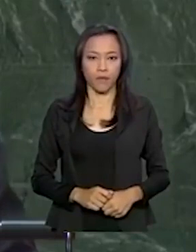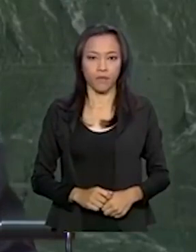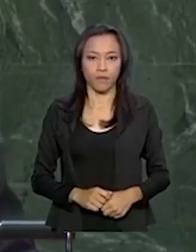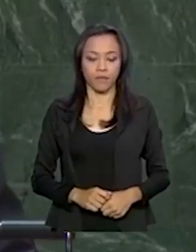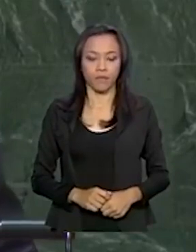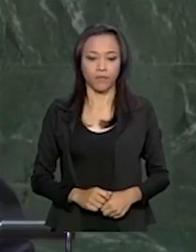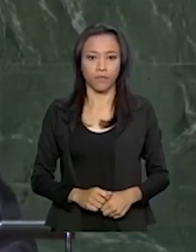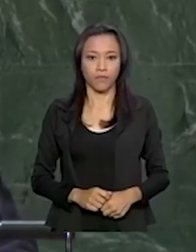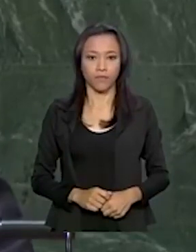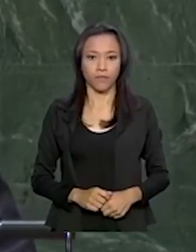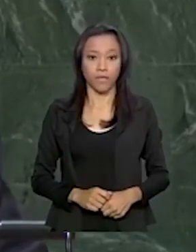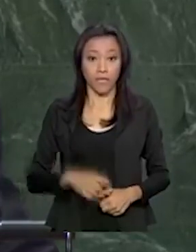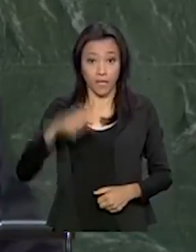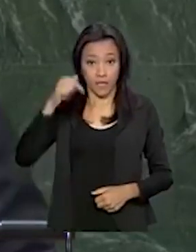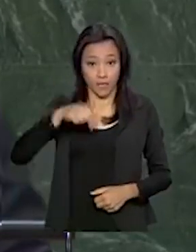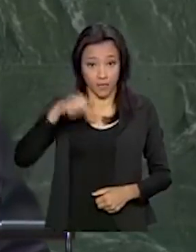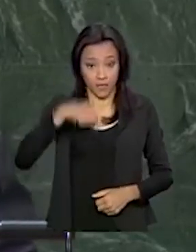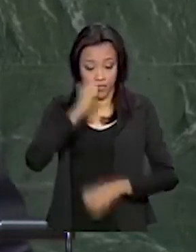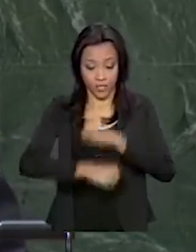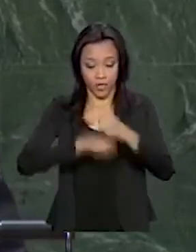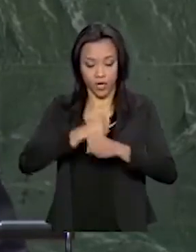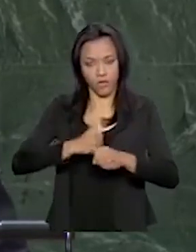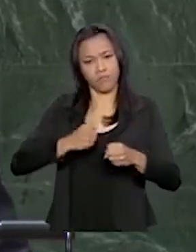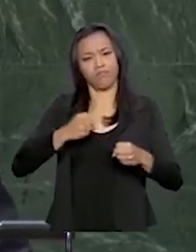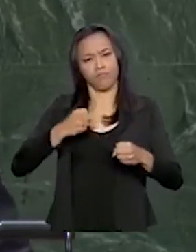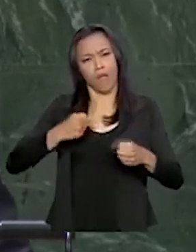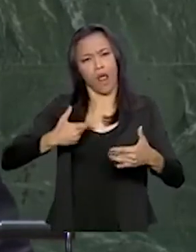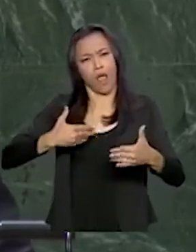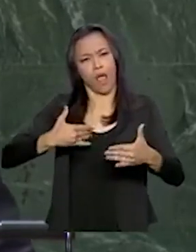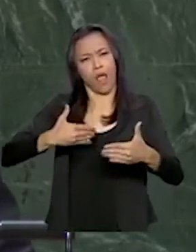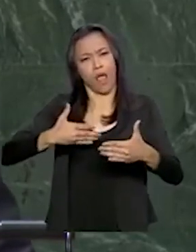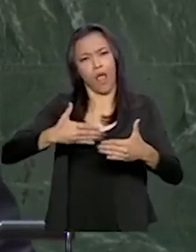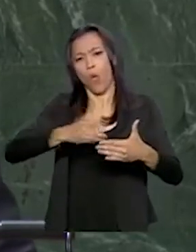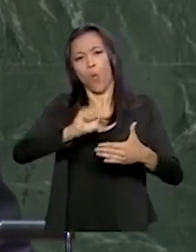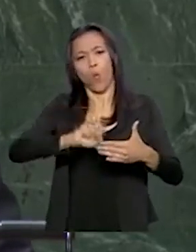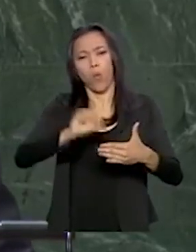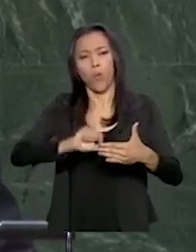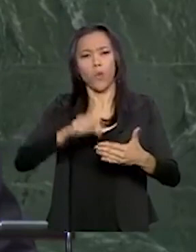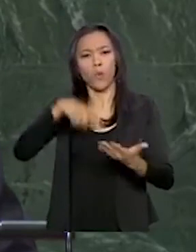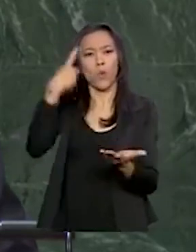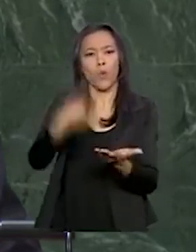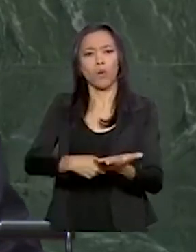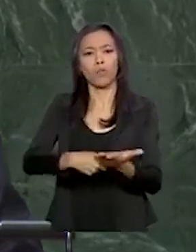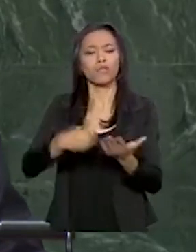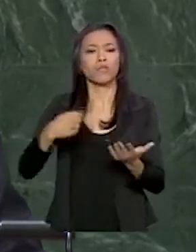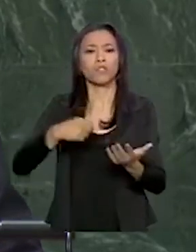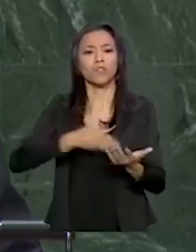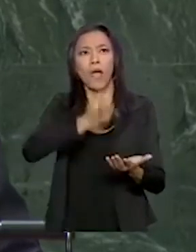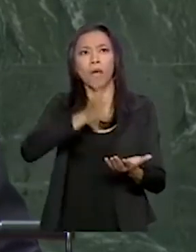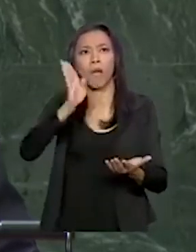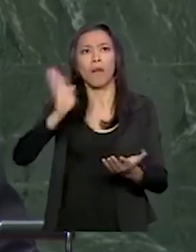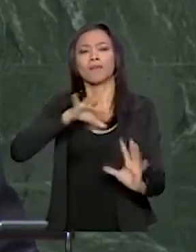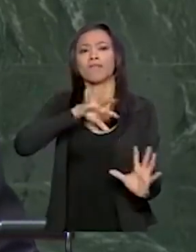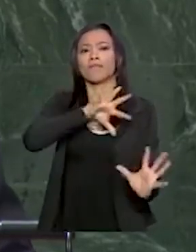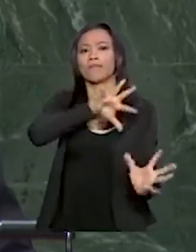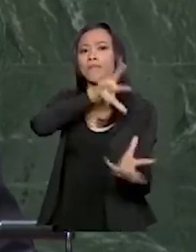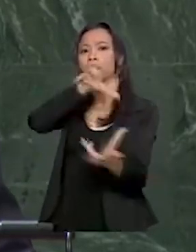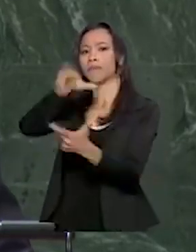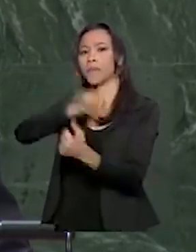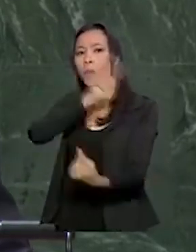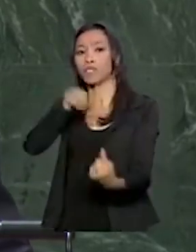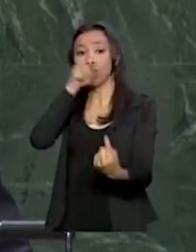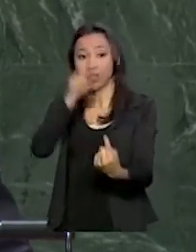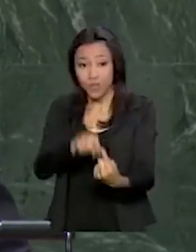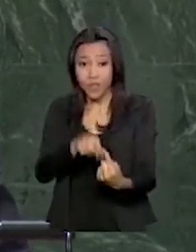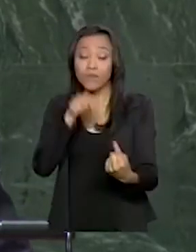Ao longo deste ano, estabelecemos uma ampla agenda internacional com o intuito de resgatar o papel